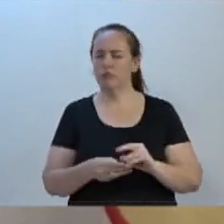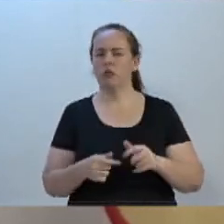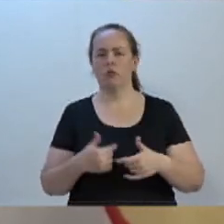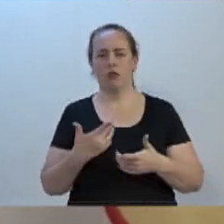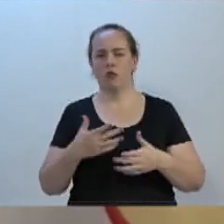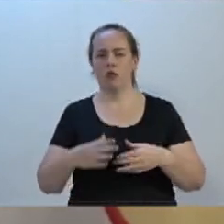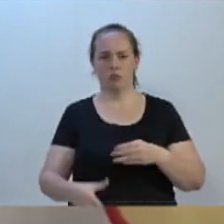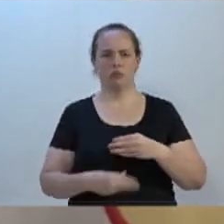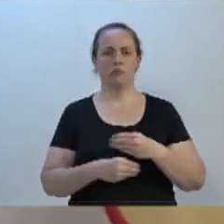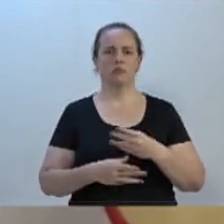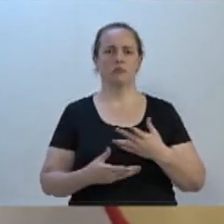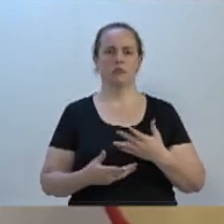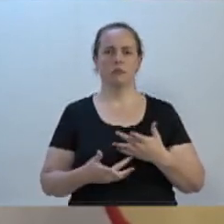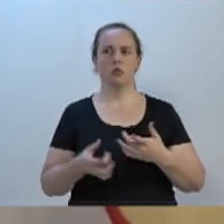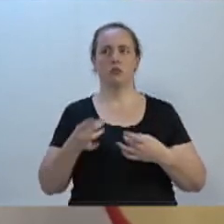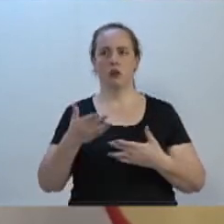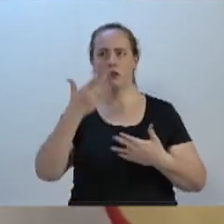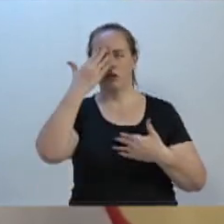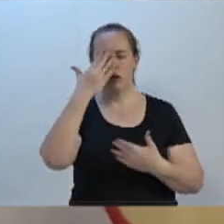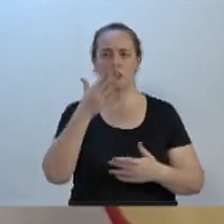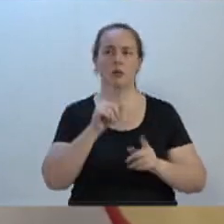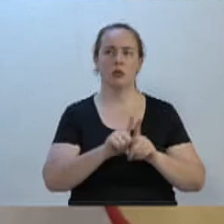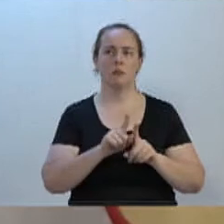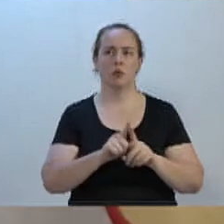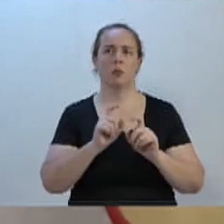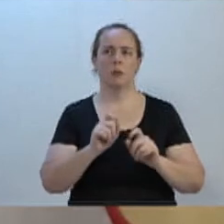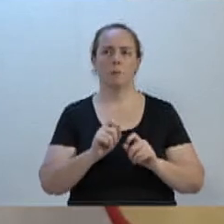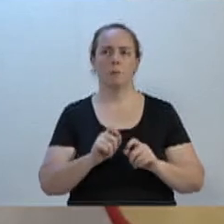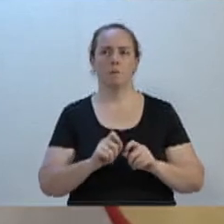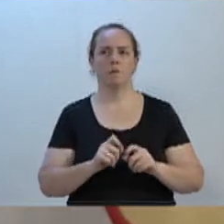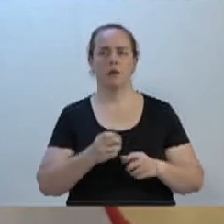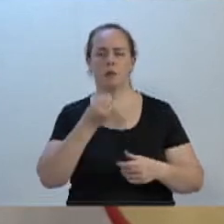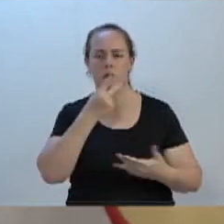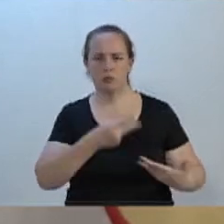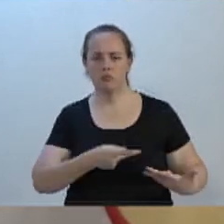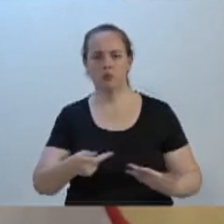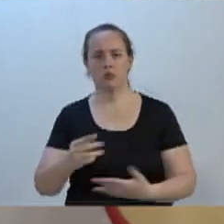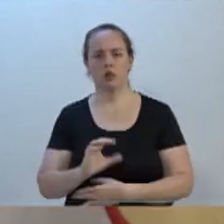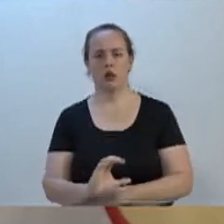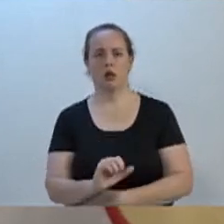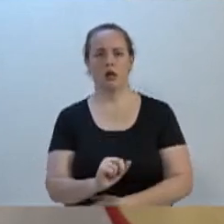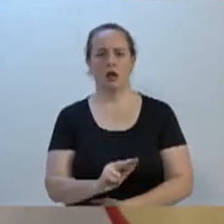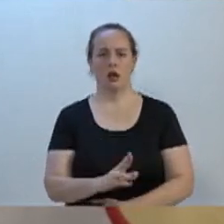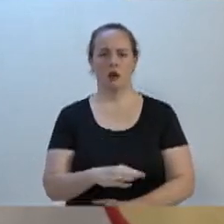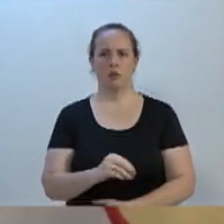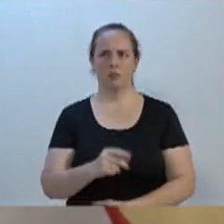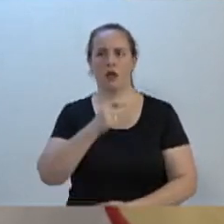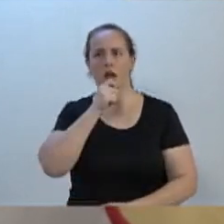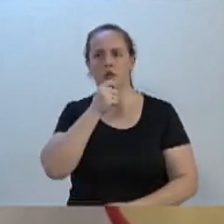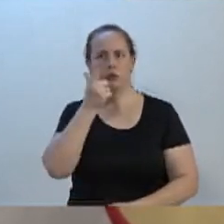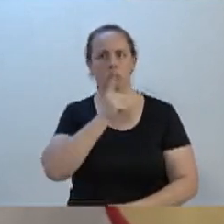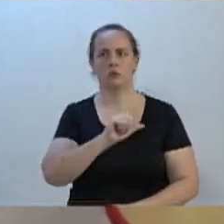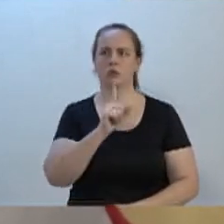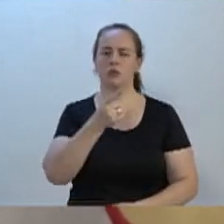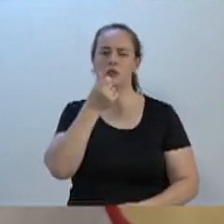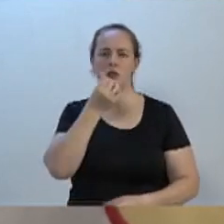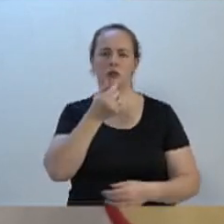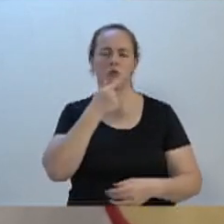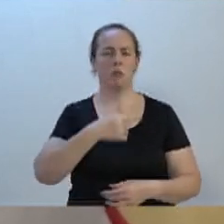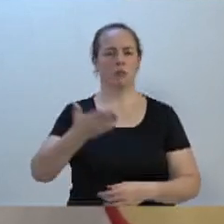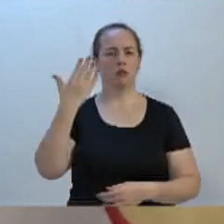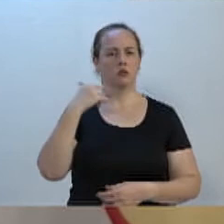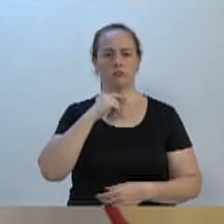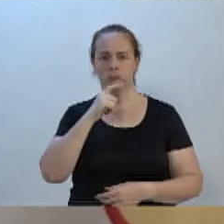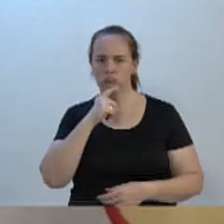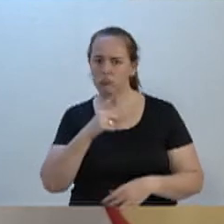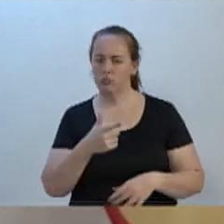no tempo, não. Só quero, doutor Carmo, a quem quero dar as boas-vindas, não tive a oportunidade de fazê-lo na sessão passada, quero